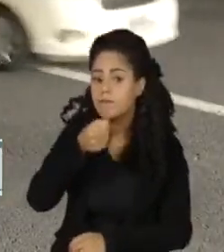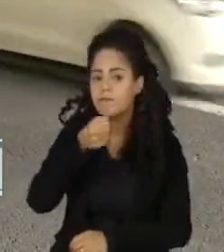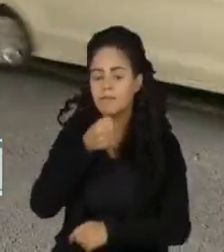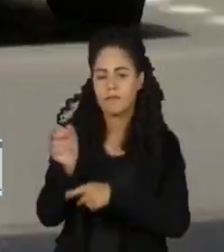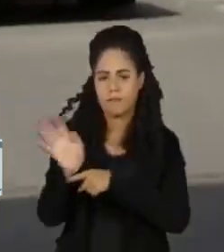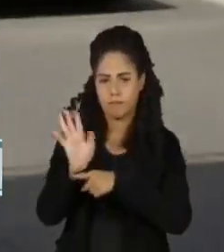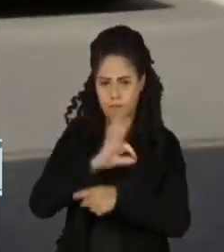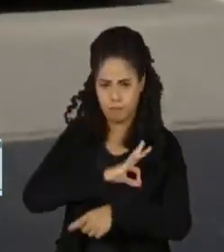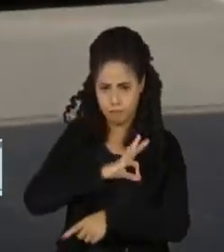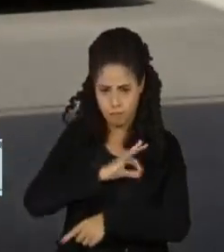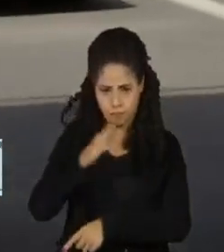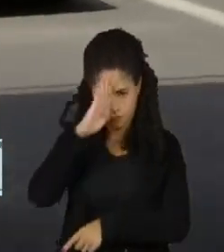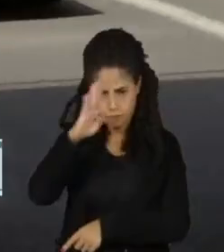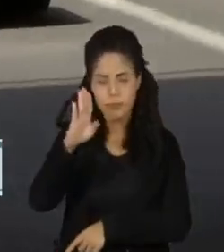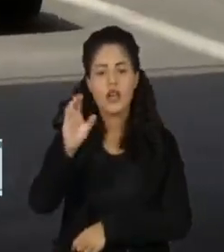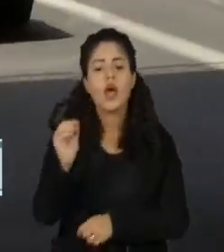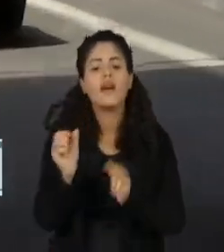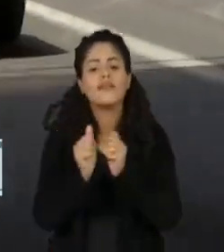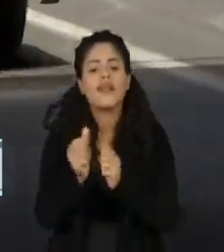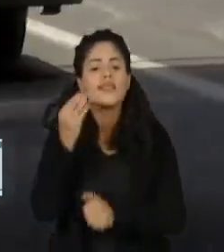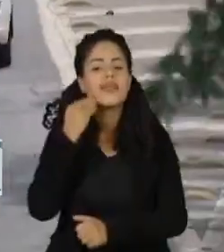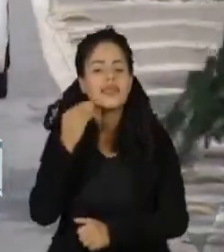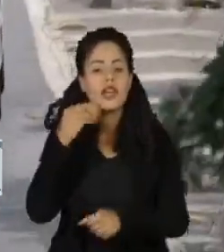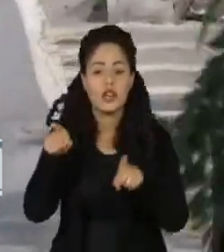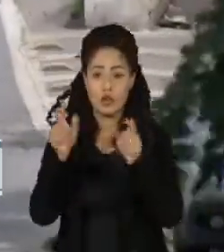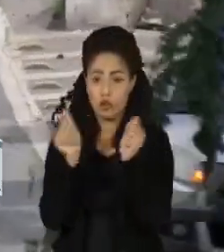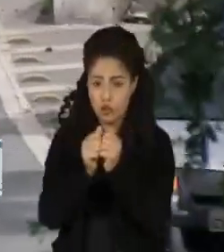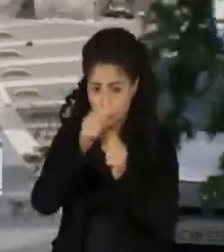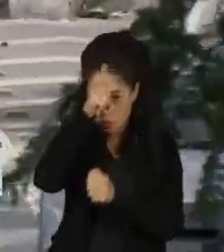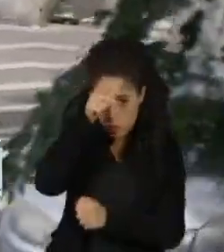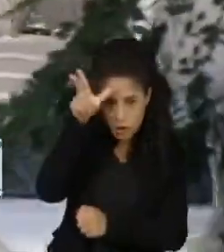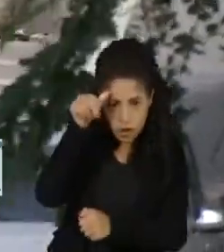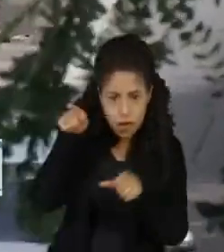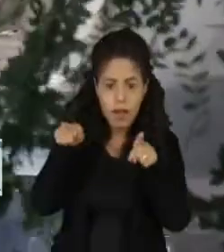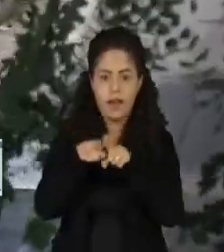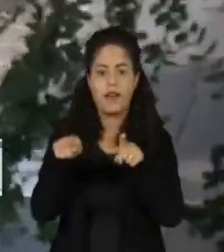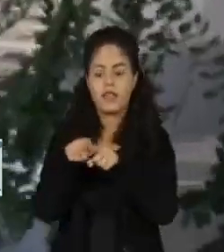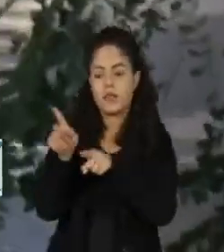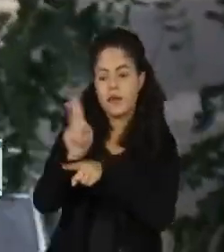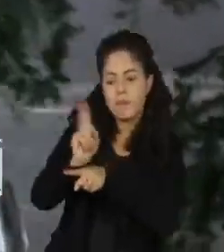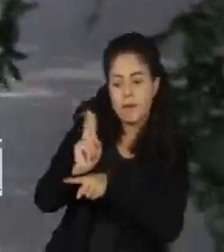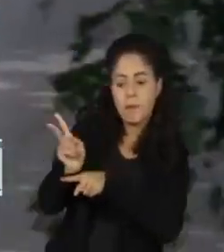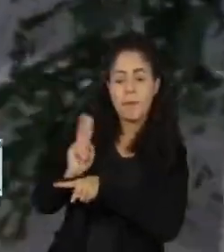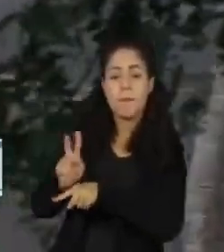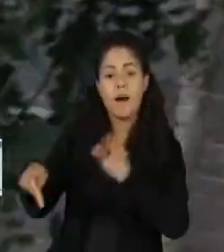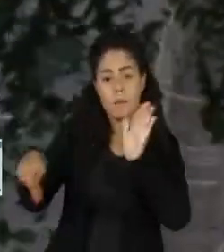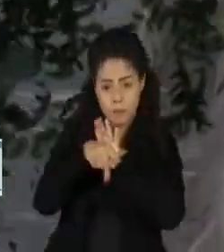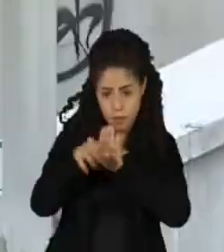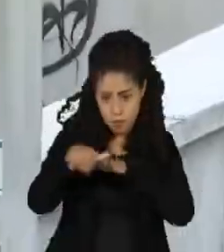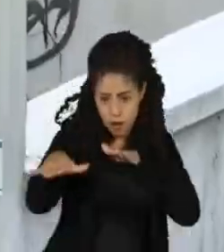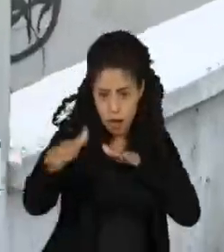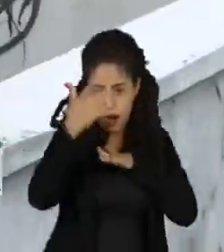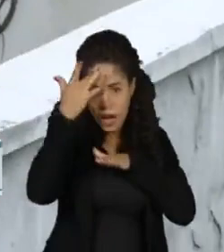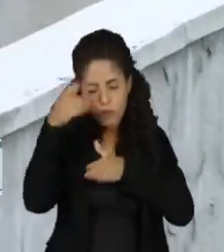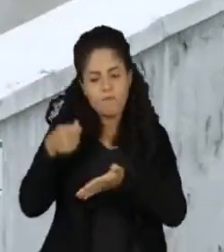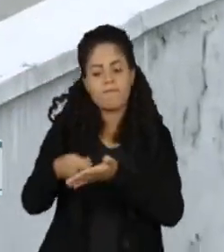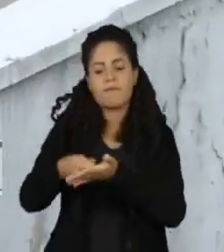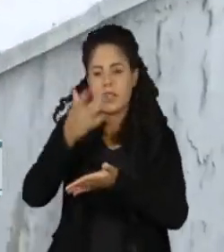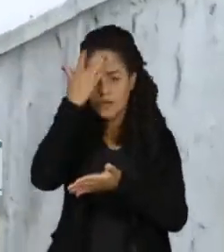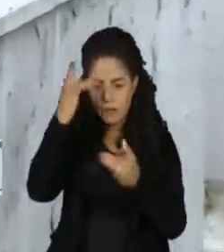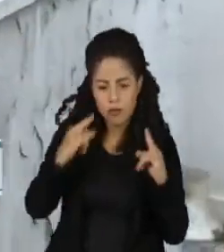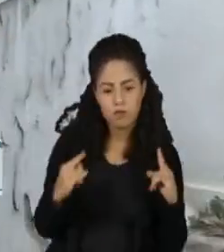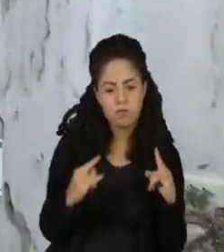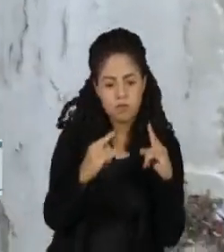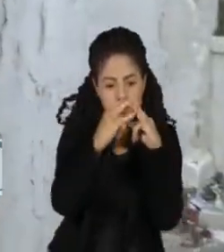Militar disse que tenta, junto com as subprefeituras e a Guarda Civil Metropolitana, convencer as pessoas abrigadas nos